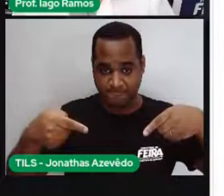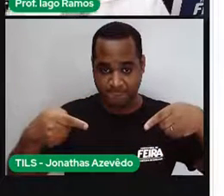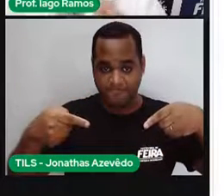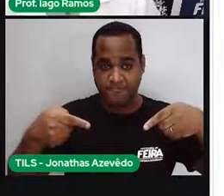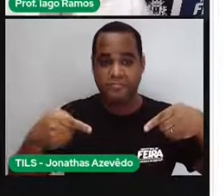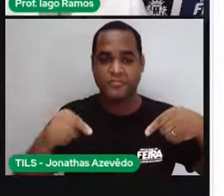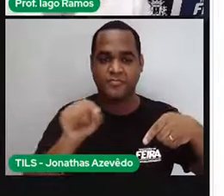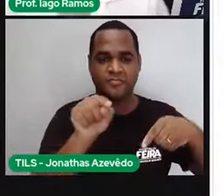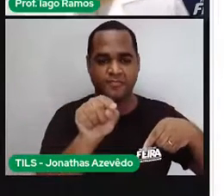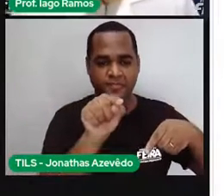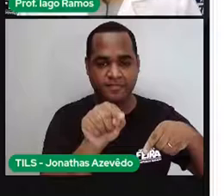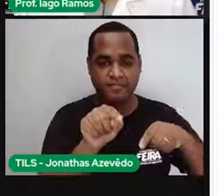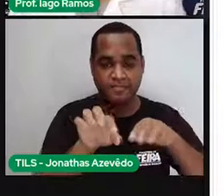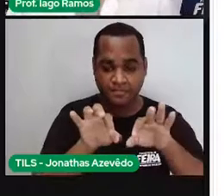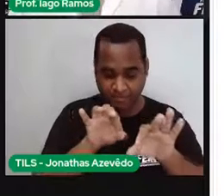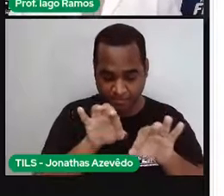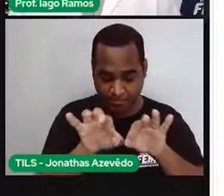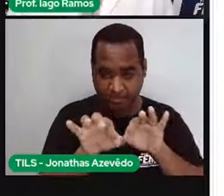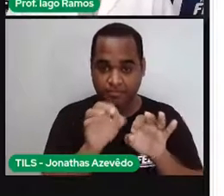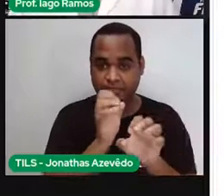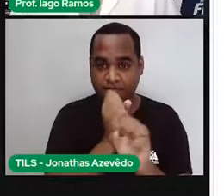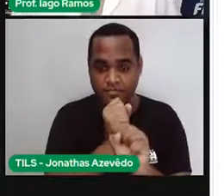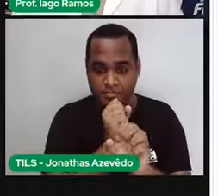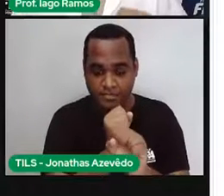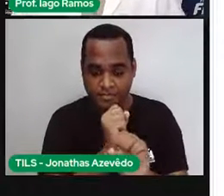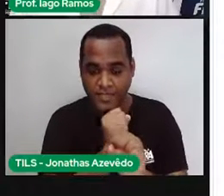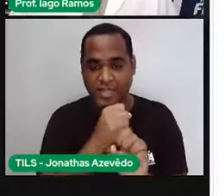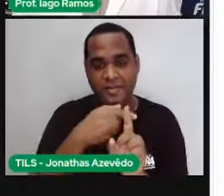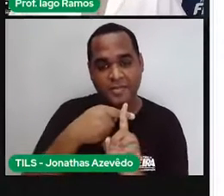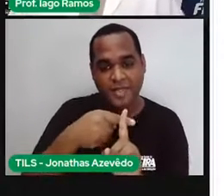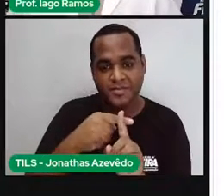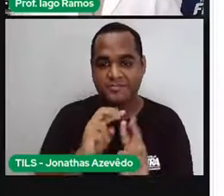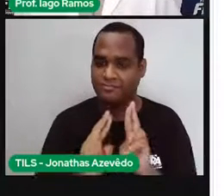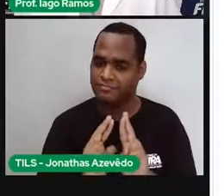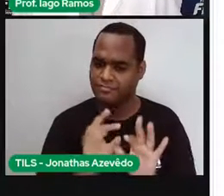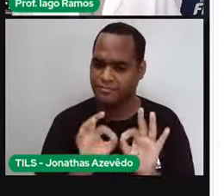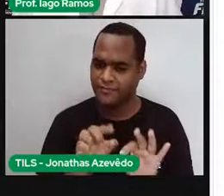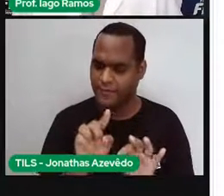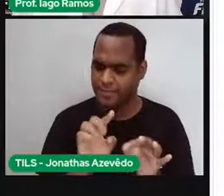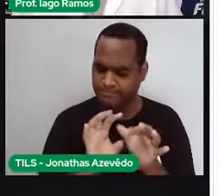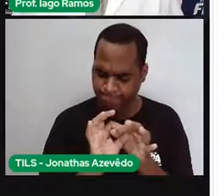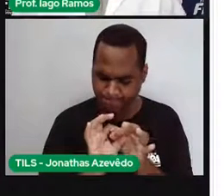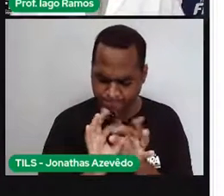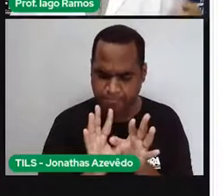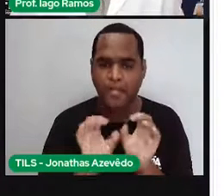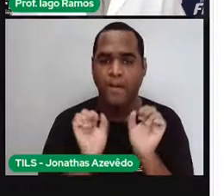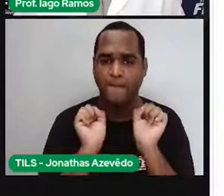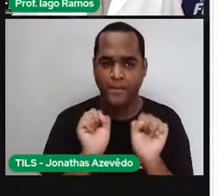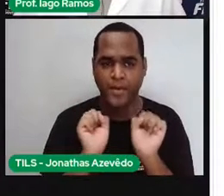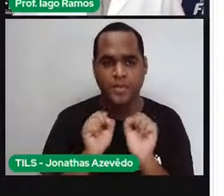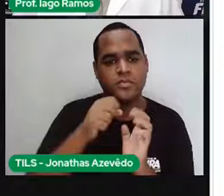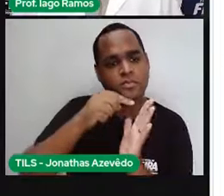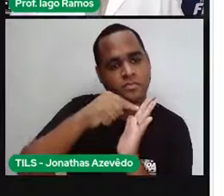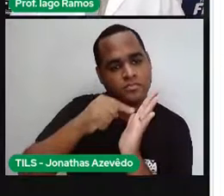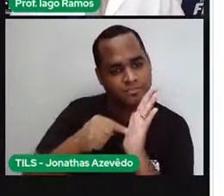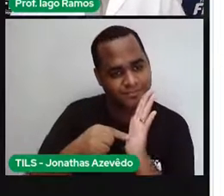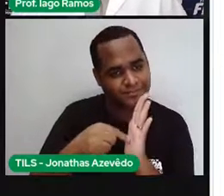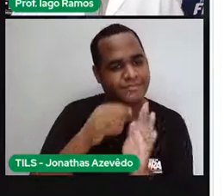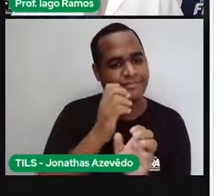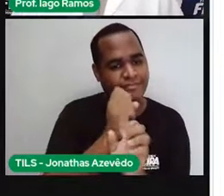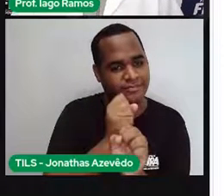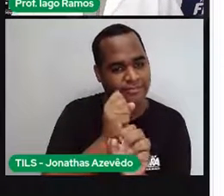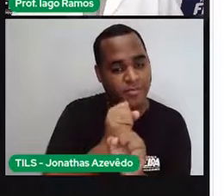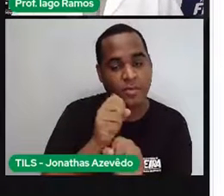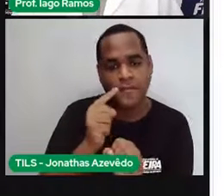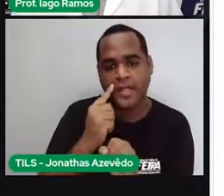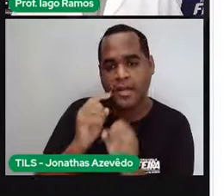fazer essa soma, tá? Então, pode agora ficar à vontade usar uma calculadora para